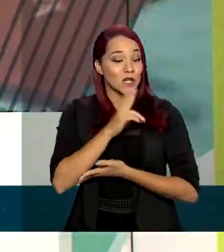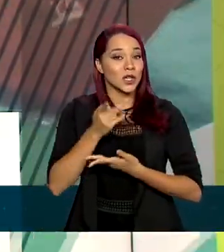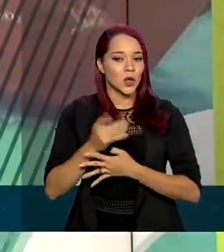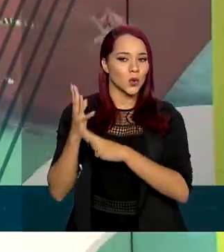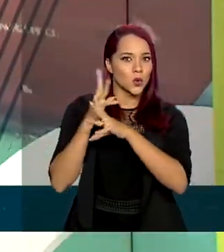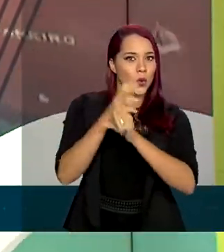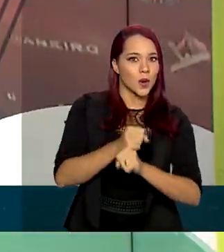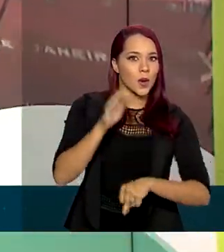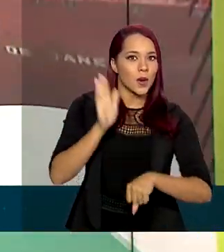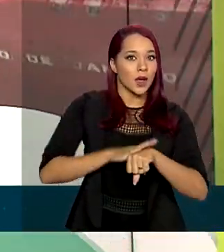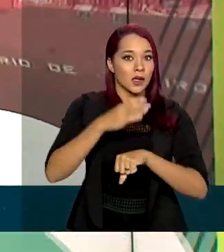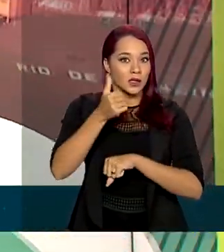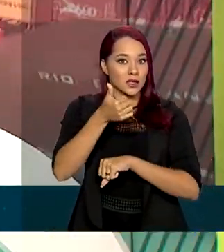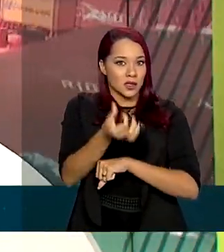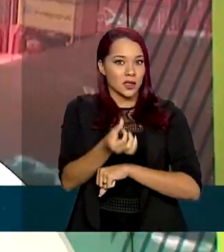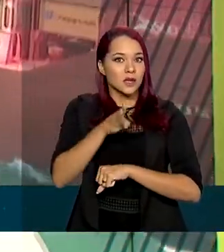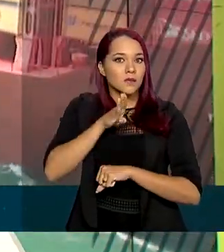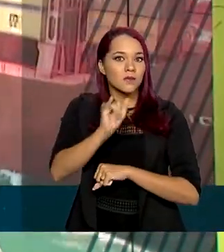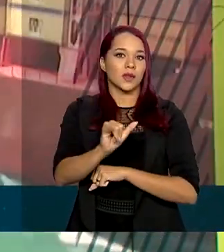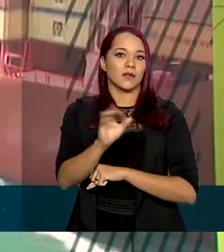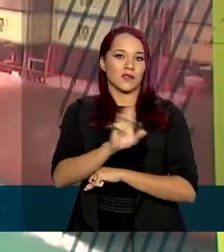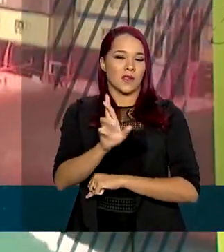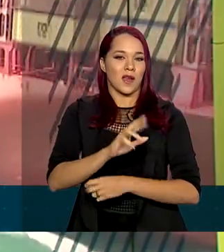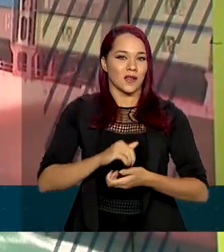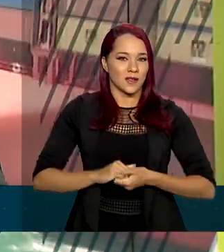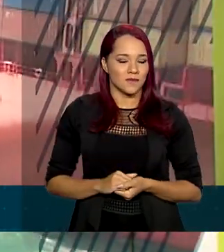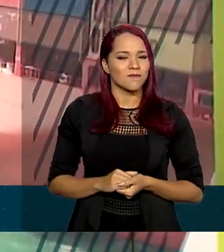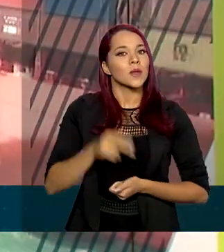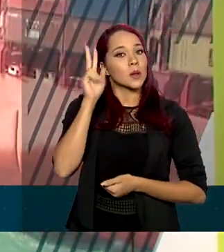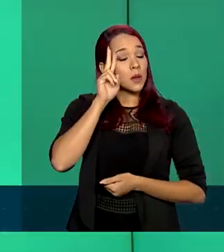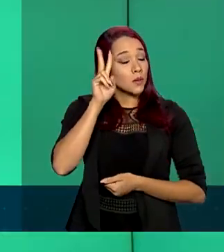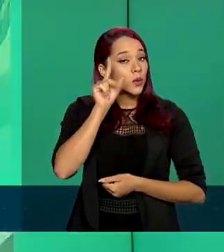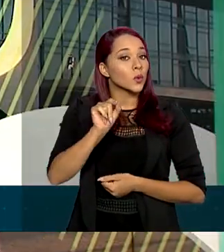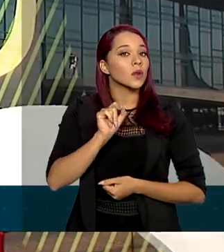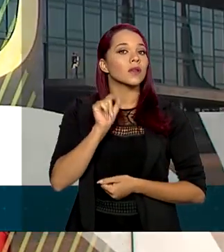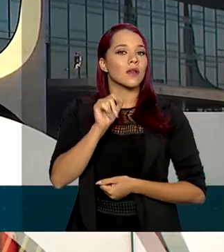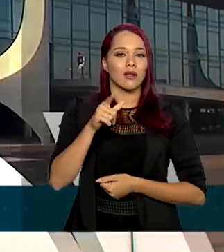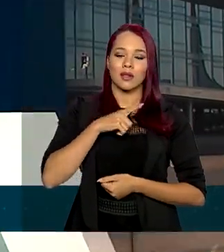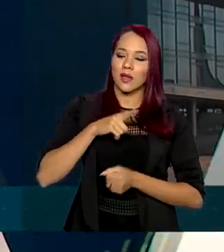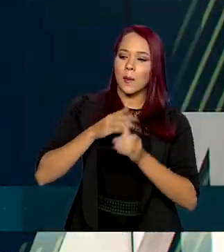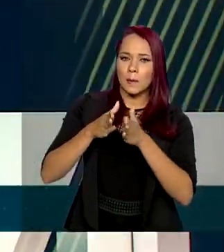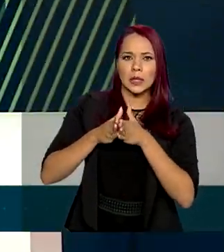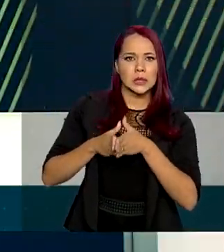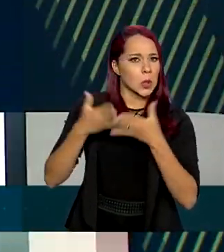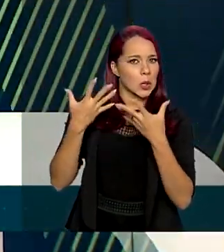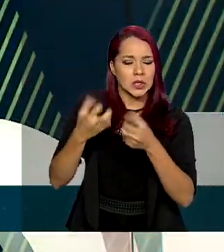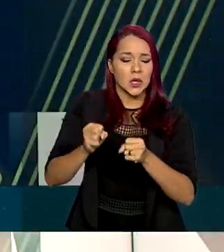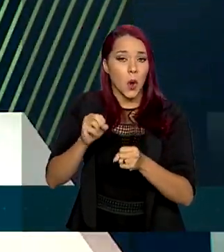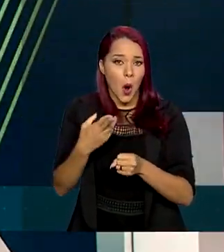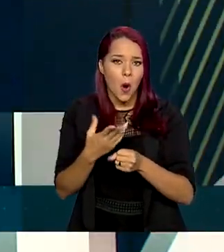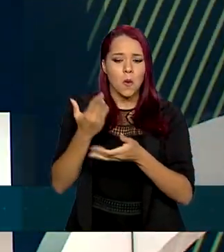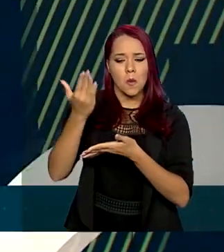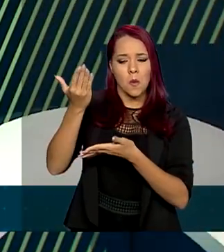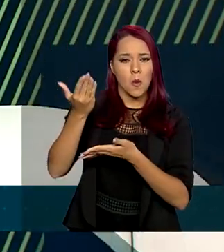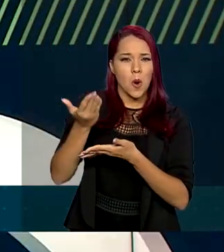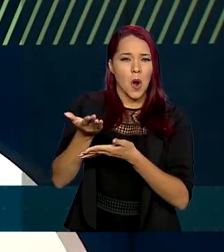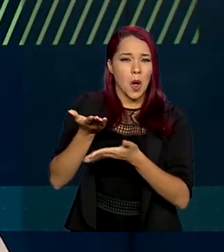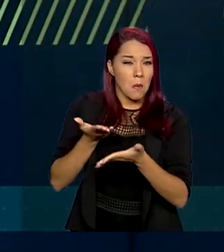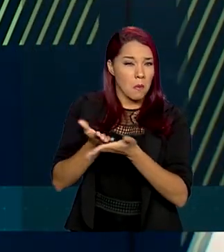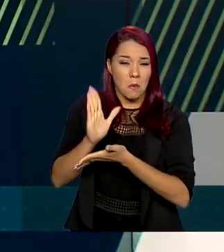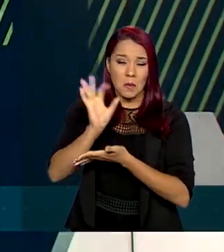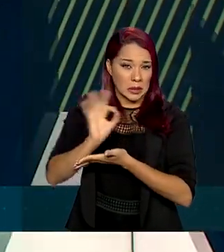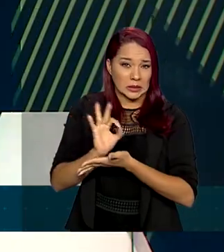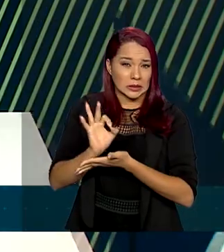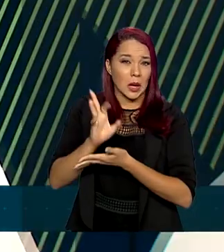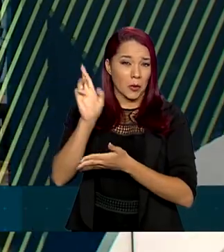somando mais de R 16 bilhões. Lembrando que quem teve o pedido negado ou reprovado pode solicitar o